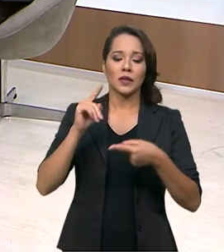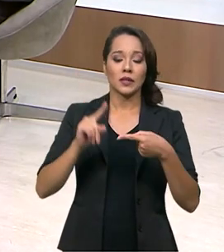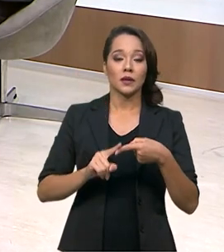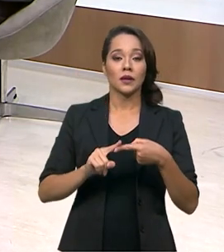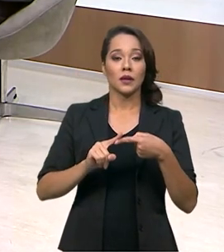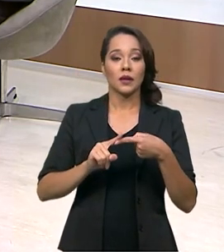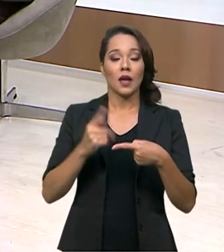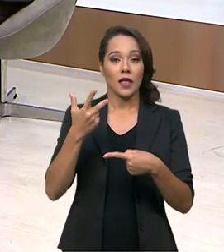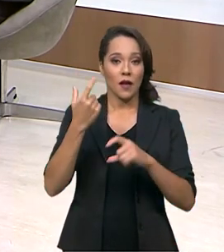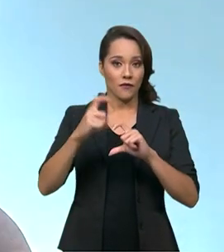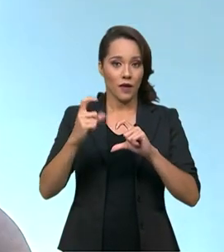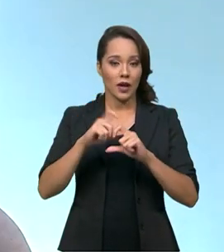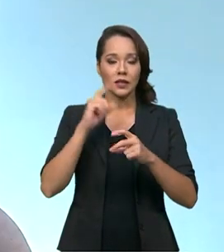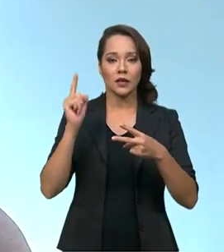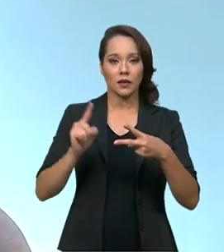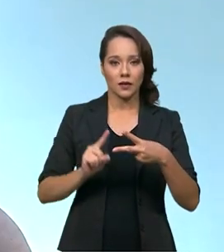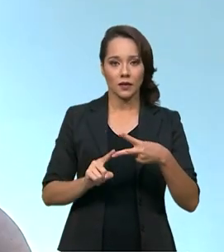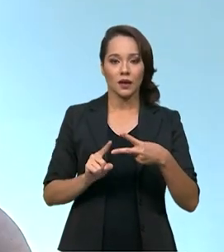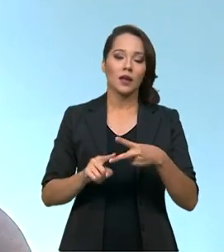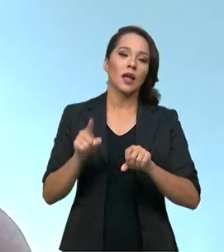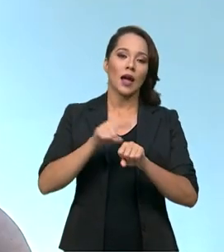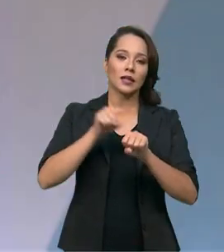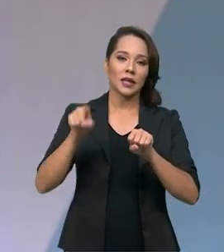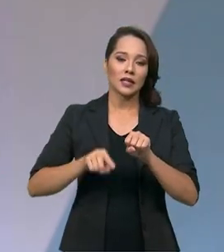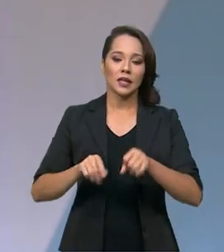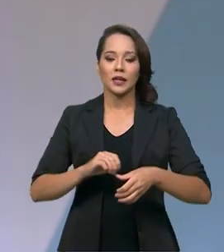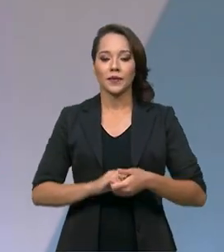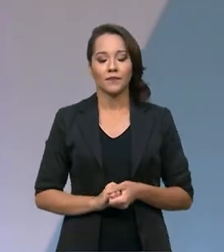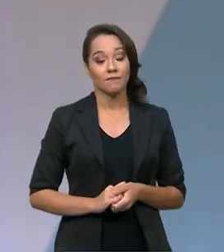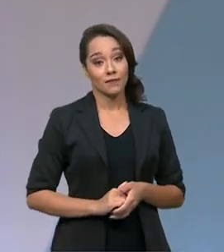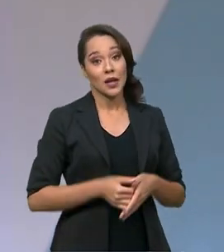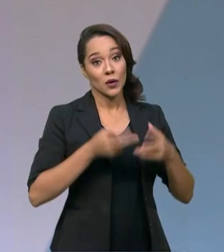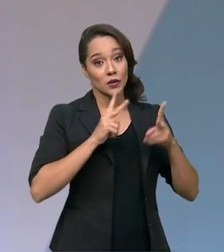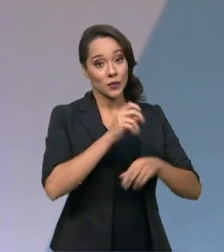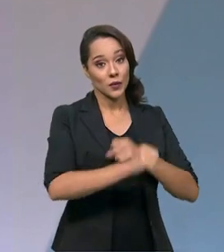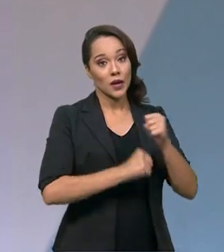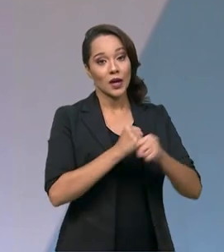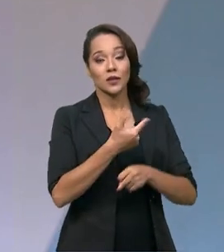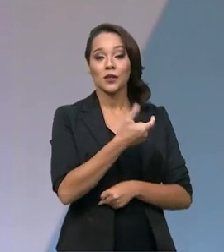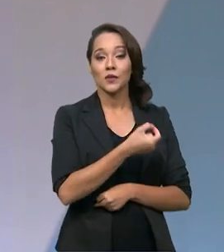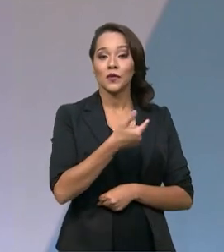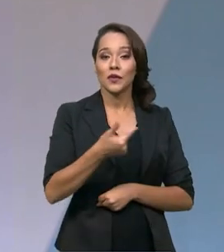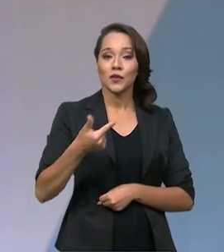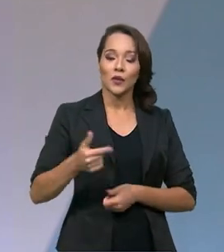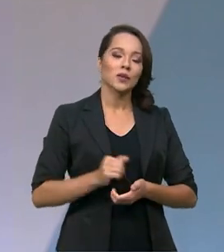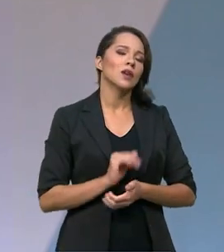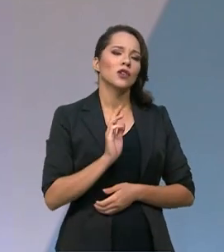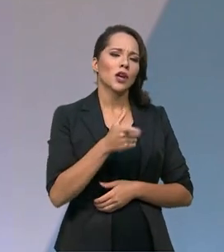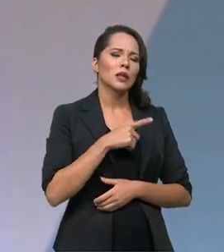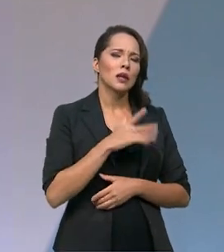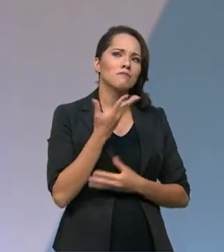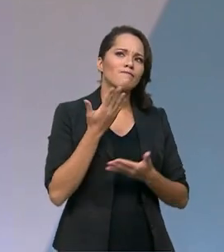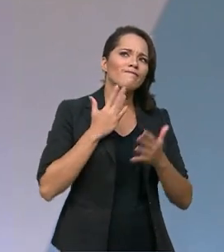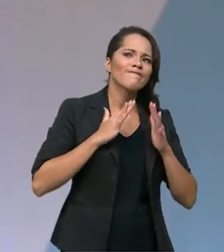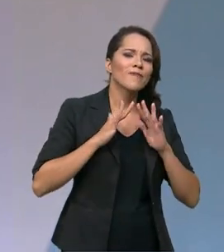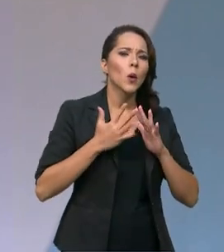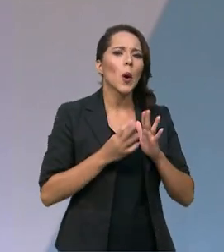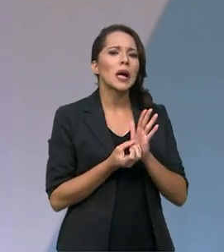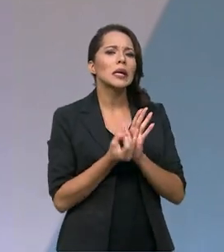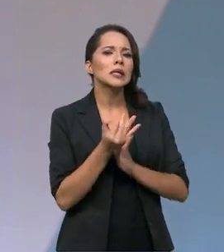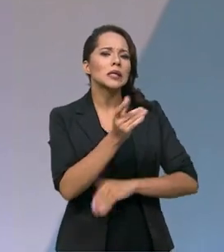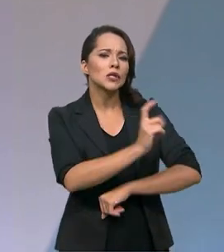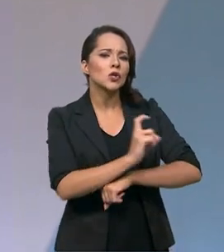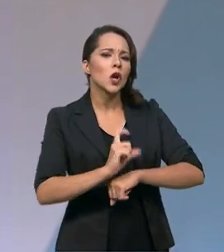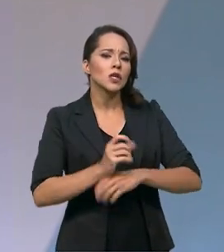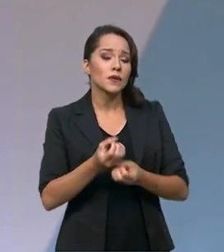vacina Pfizer e a vacina AstraZeneca. E falando em 2022, ministro, nós já temos uma previsão de quantas doses